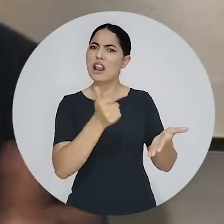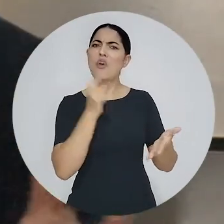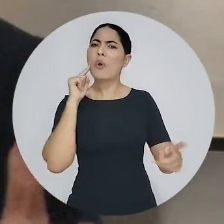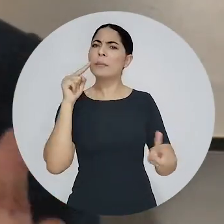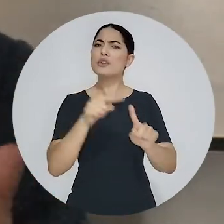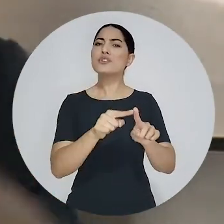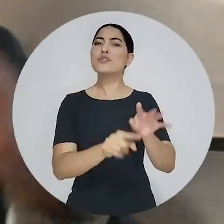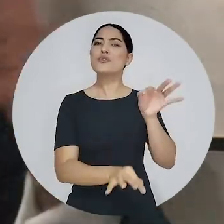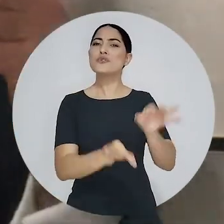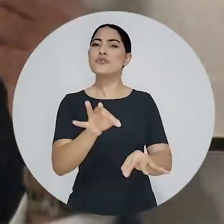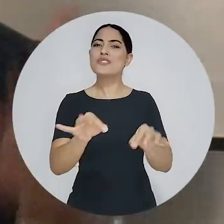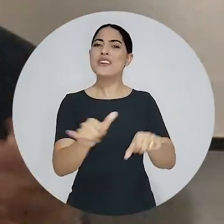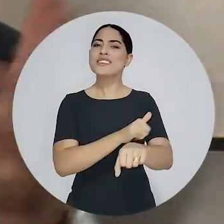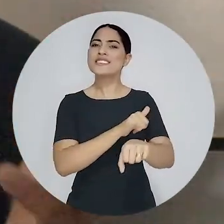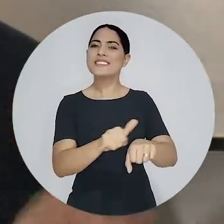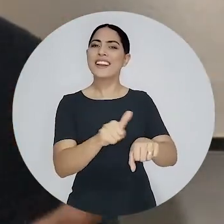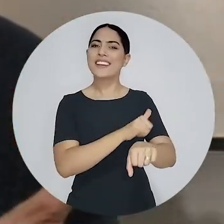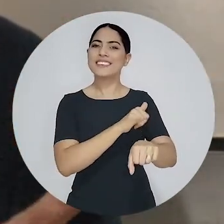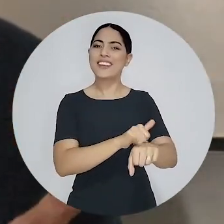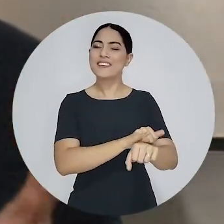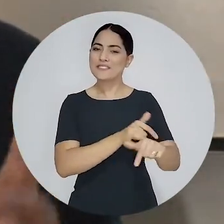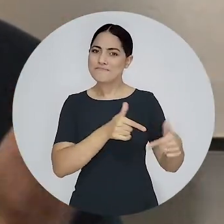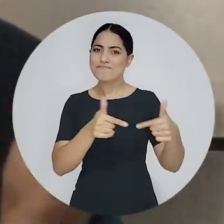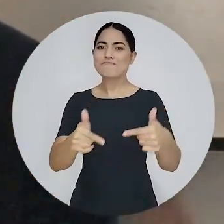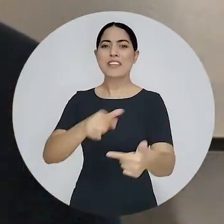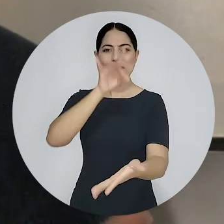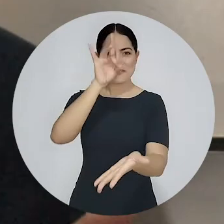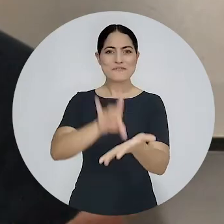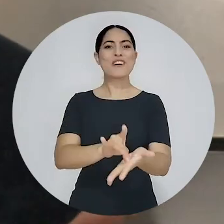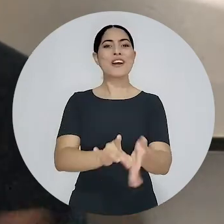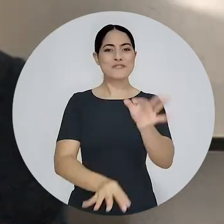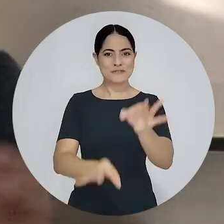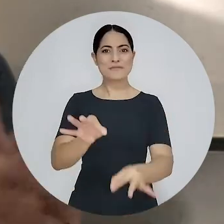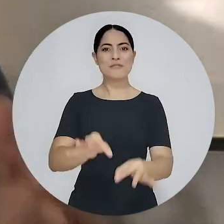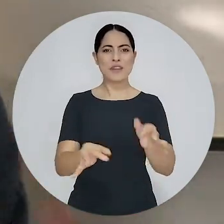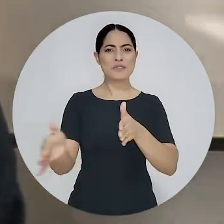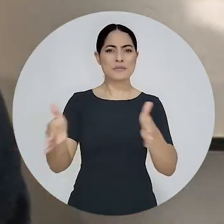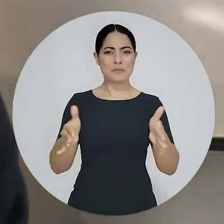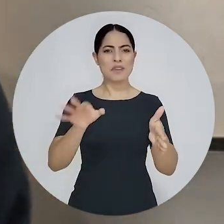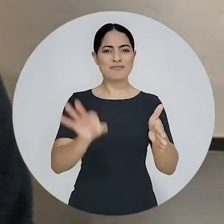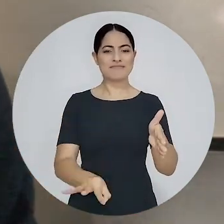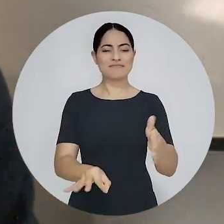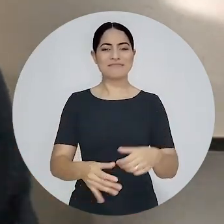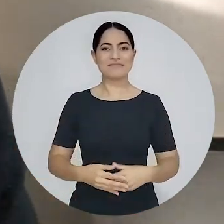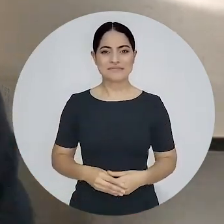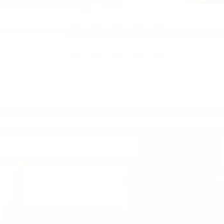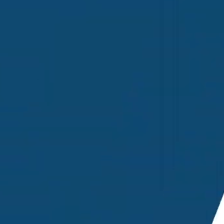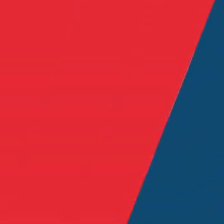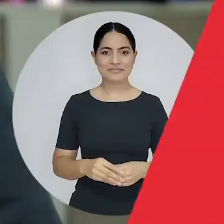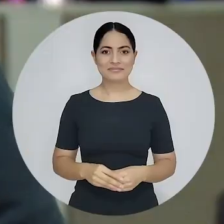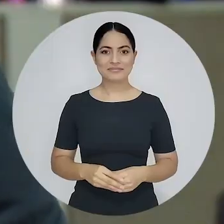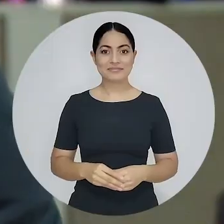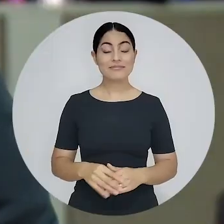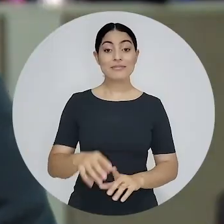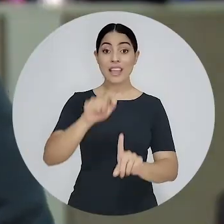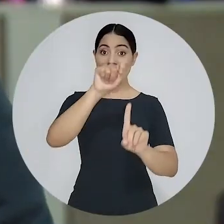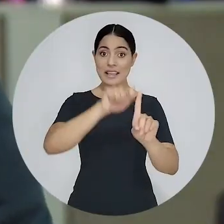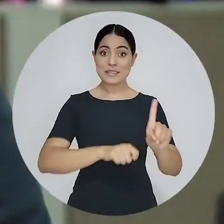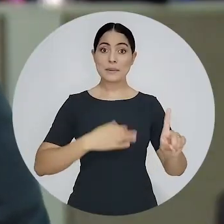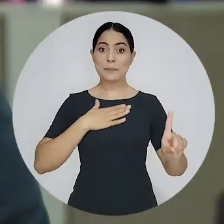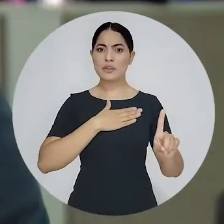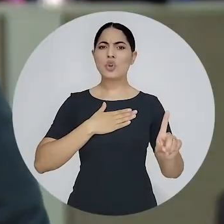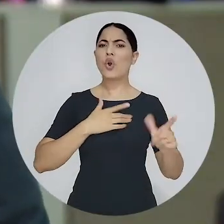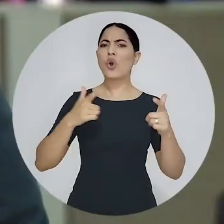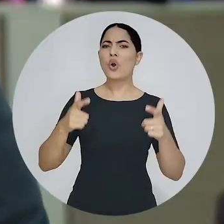realização de justiça que dê até que tem razão a justiça que ela merece no prazo razoável. Neste mês, a